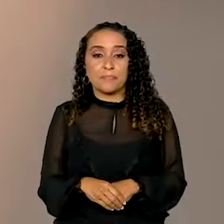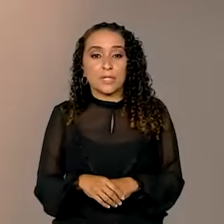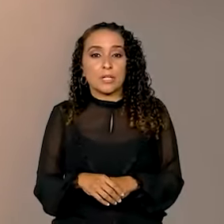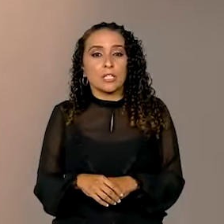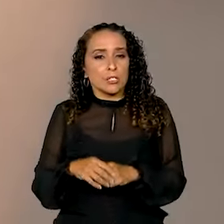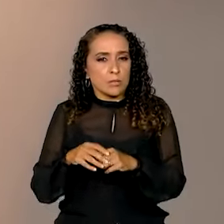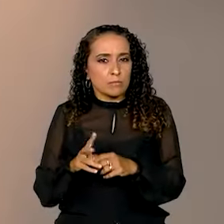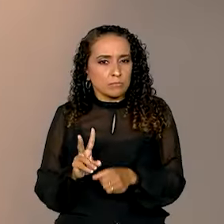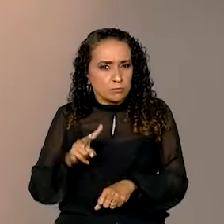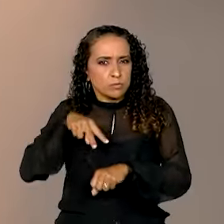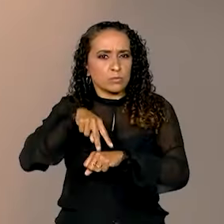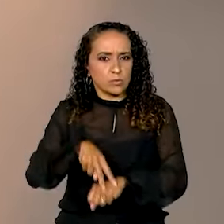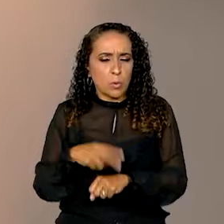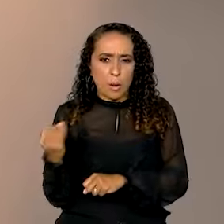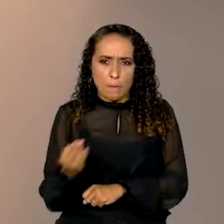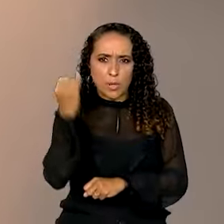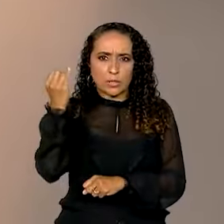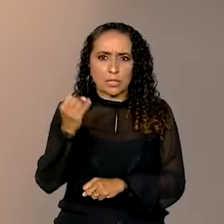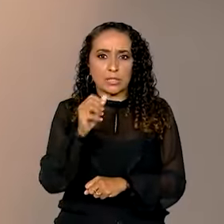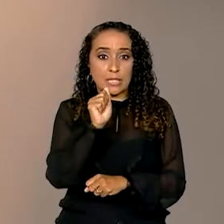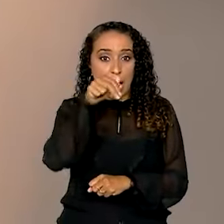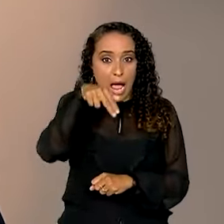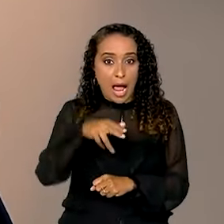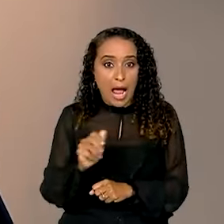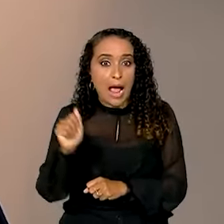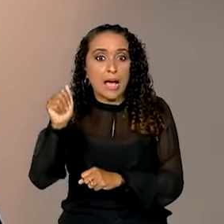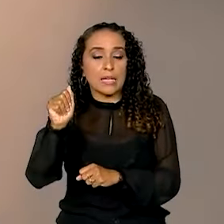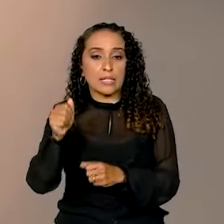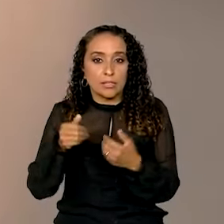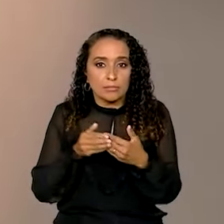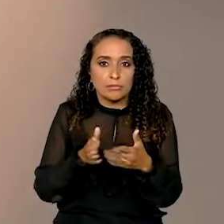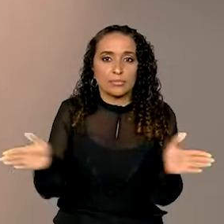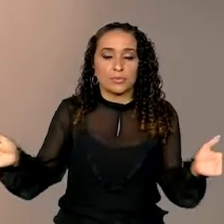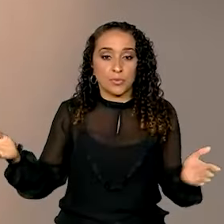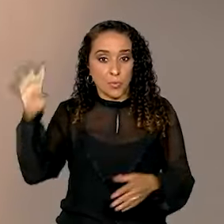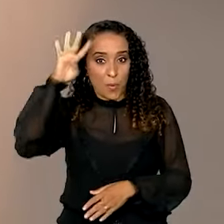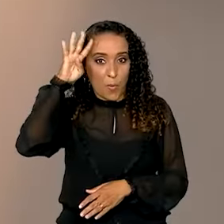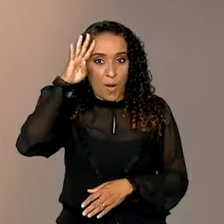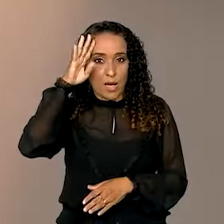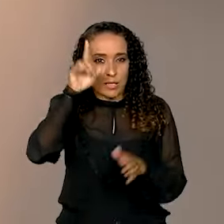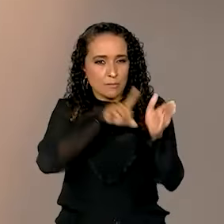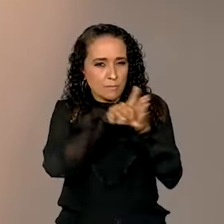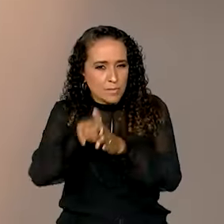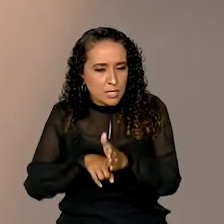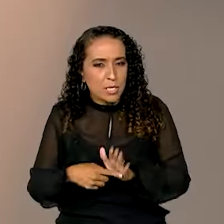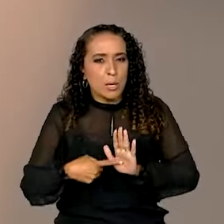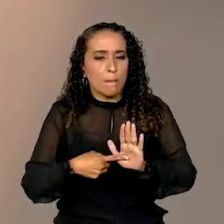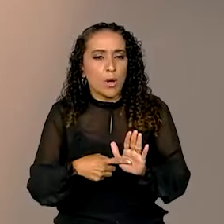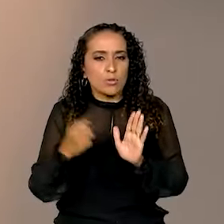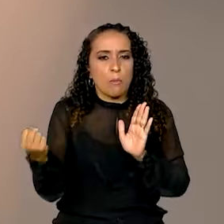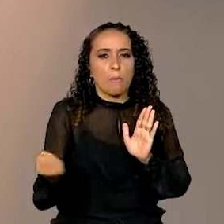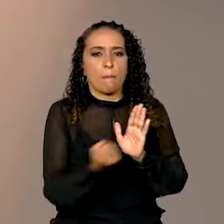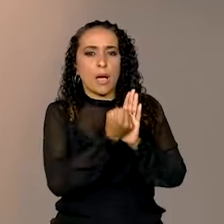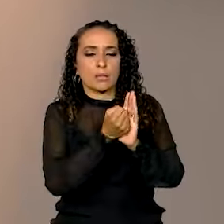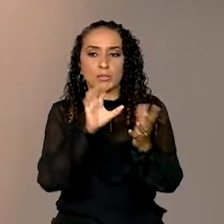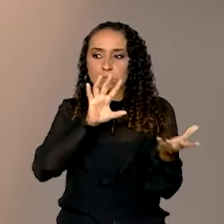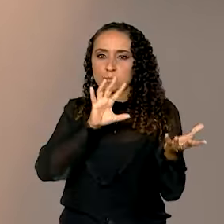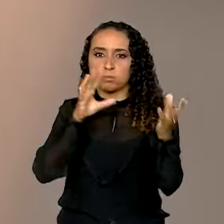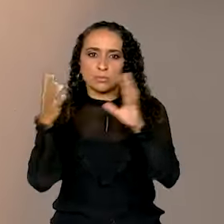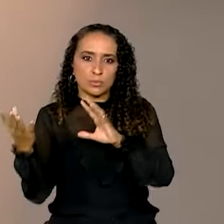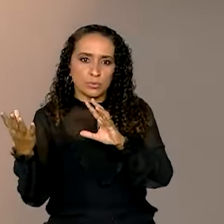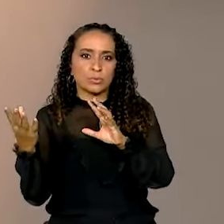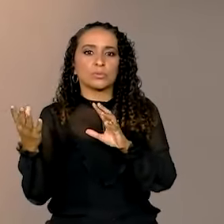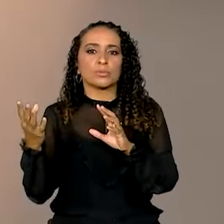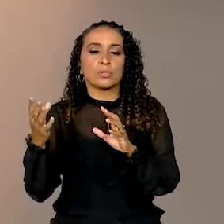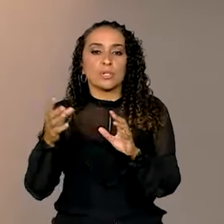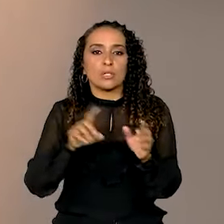reforçar esta importância, Agência Nacional de Águas lançou nesta quarta-feira um estudo que demonstra os impactos das mudanças climáticas